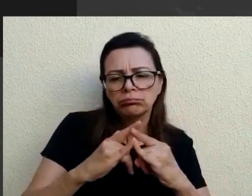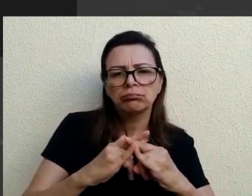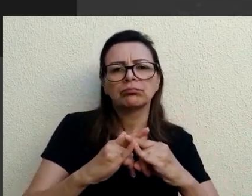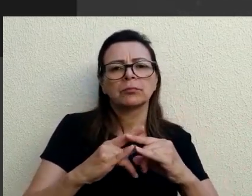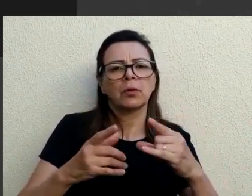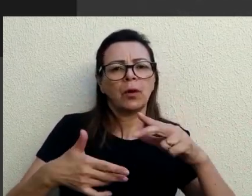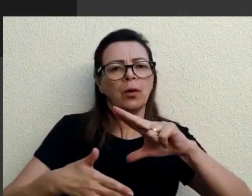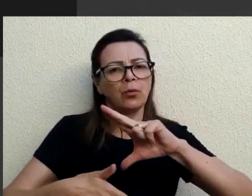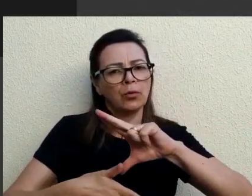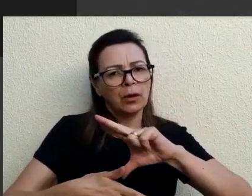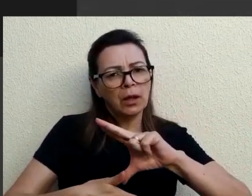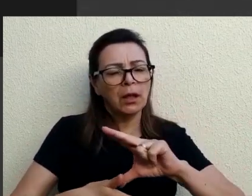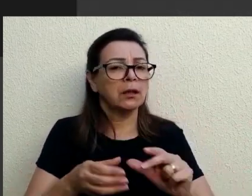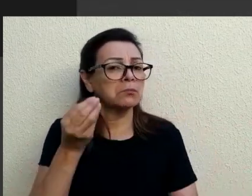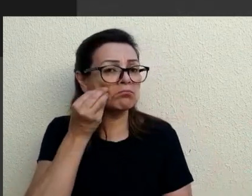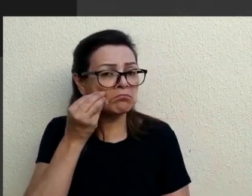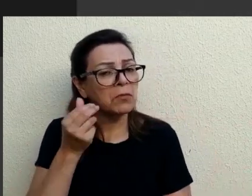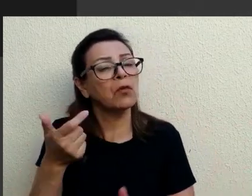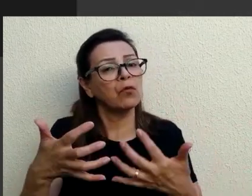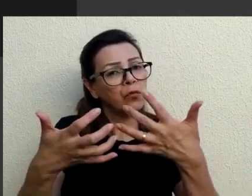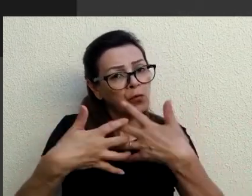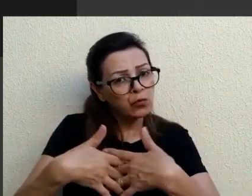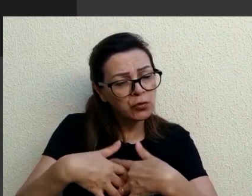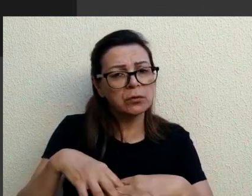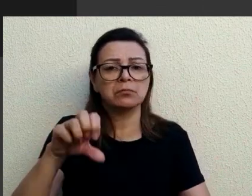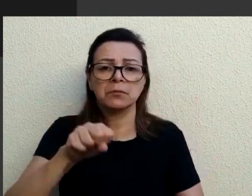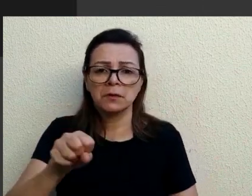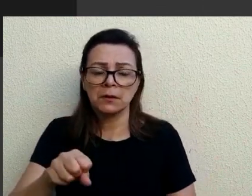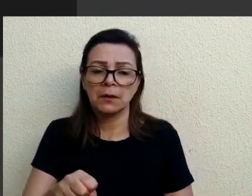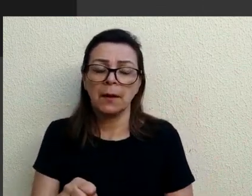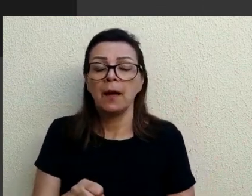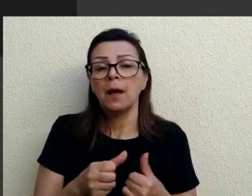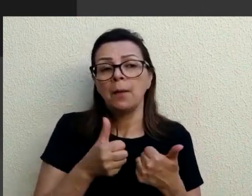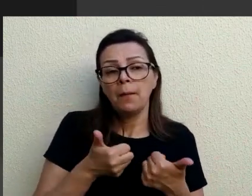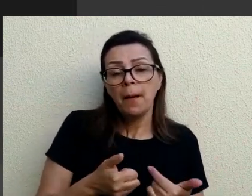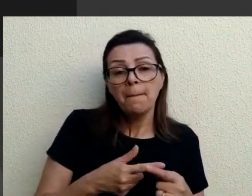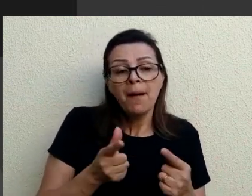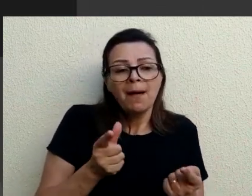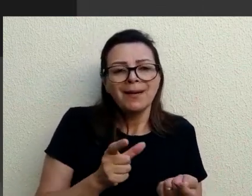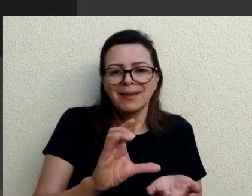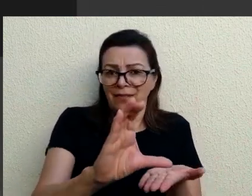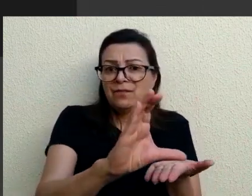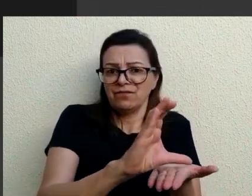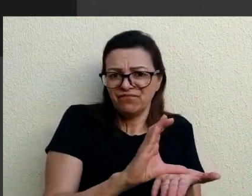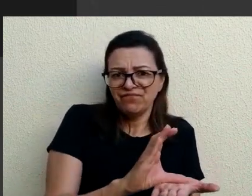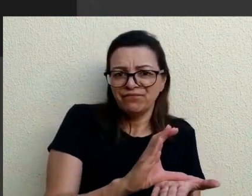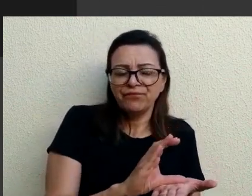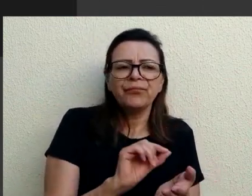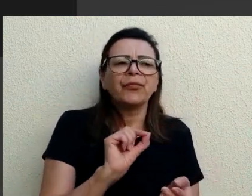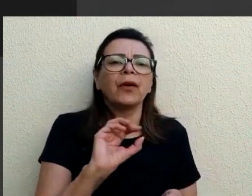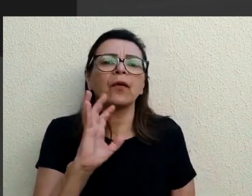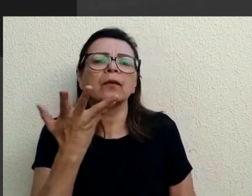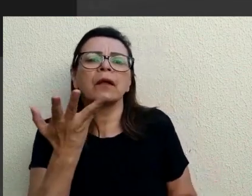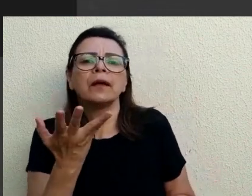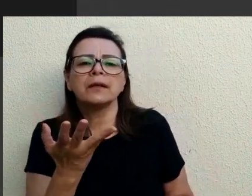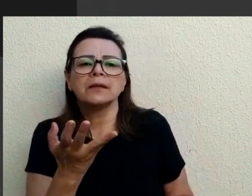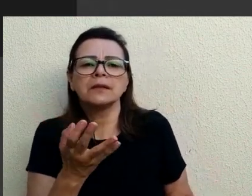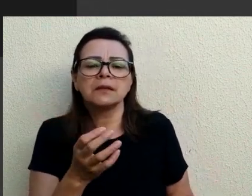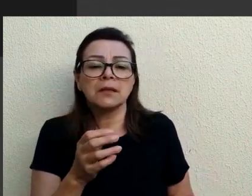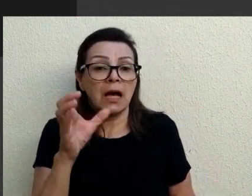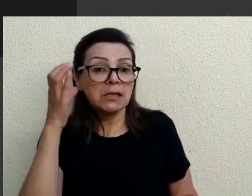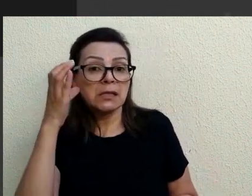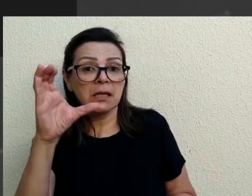funcionando. É isso, em relação ao investimento, normalmente é o que acontece, o pessoal